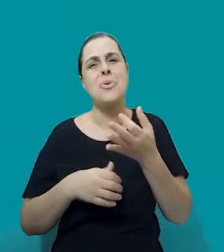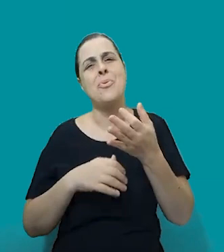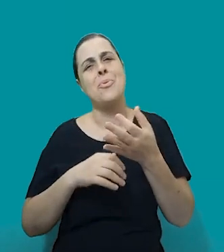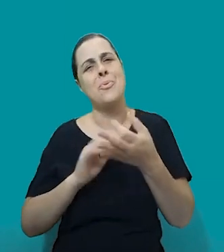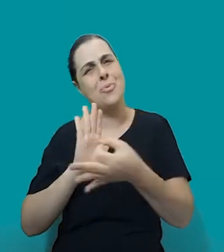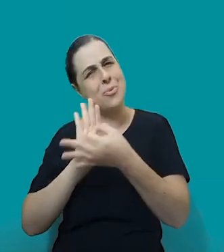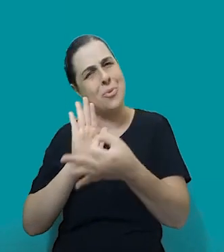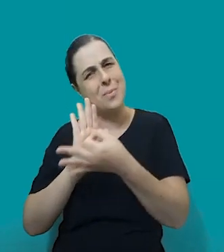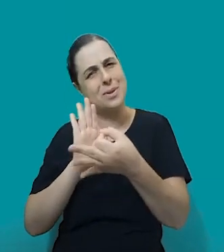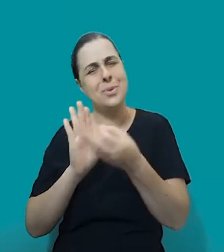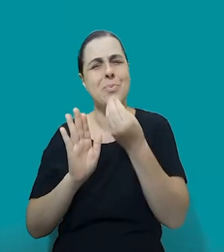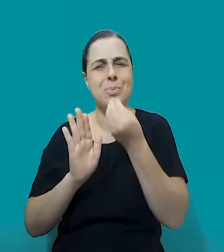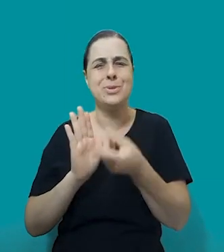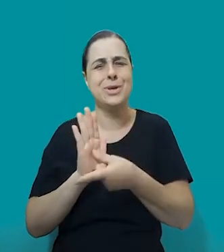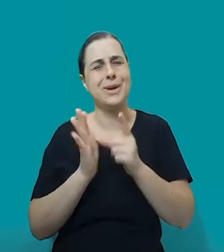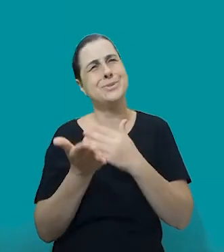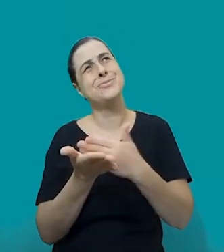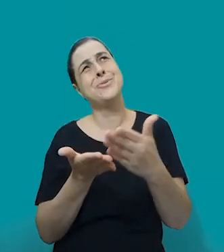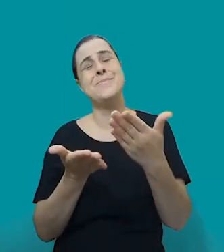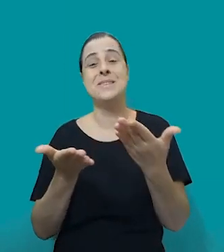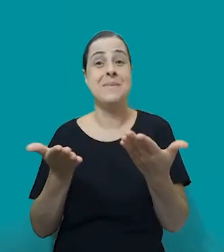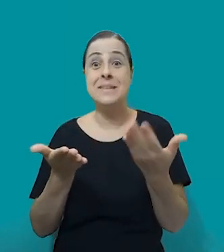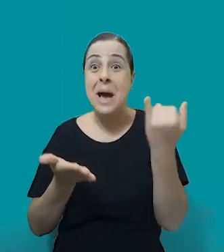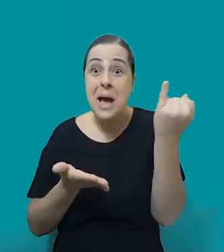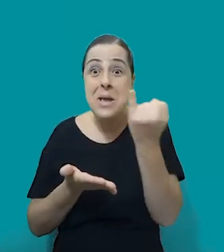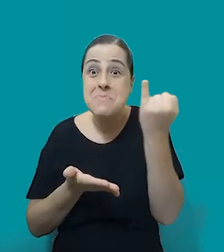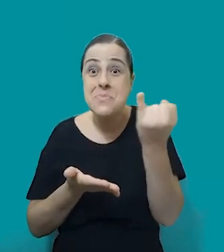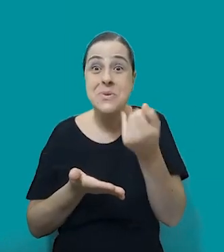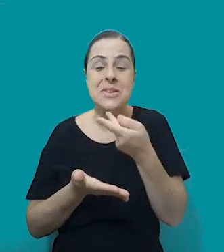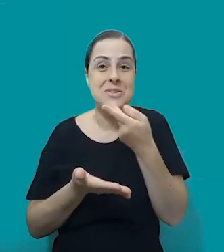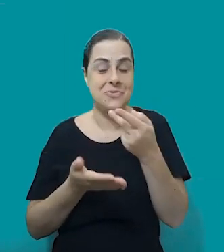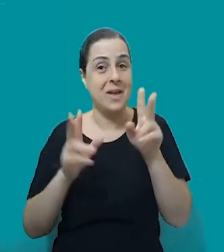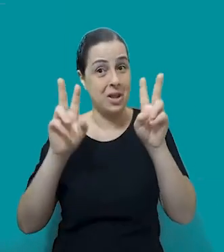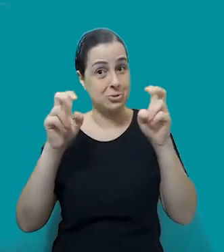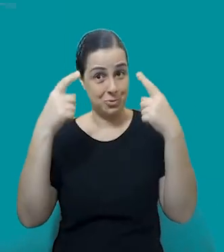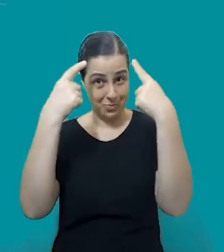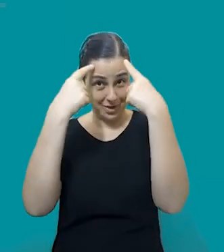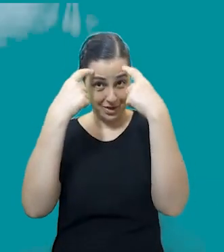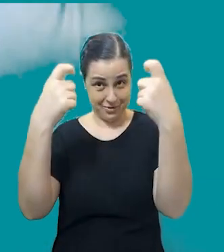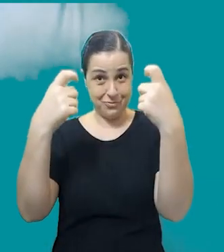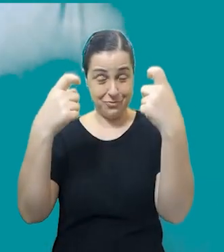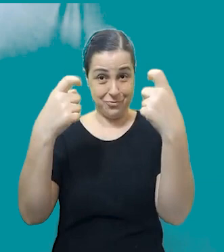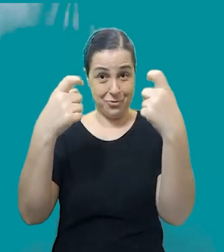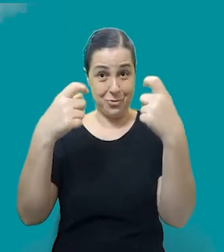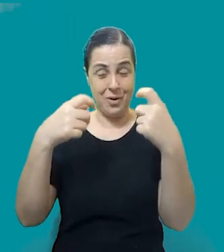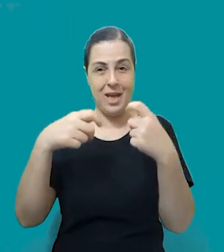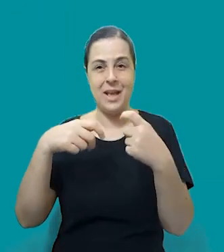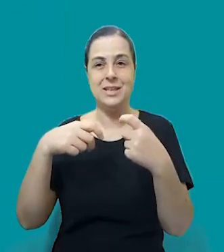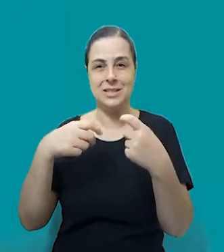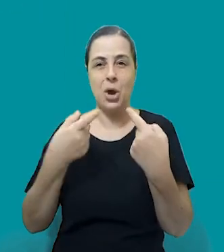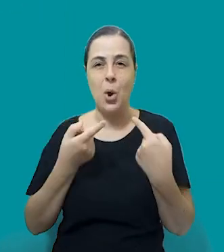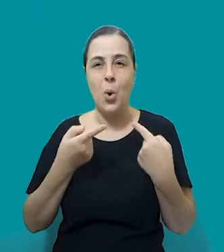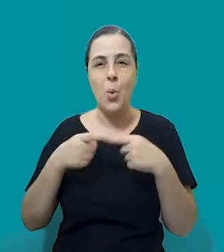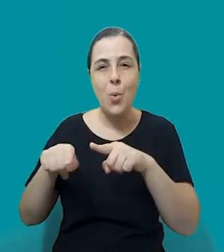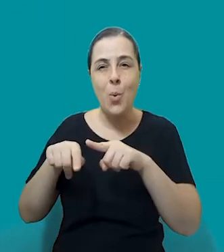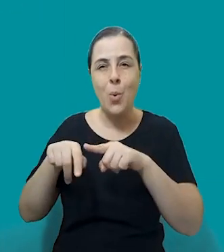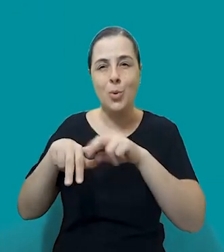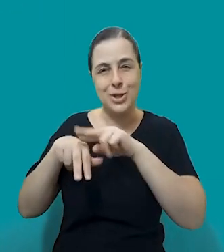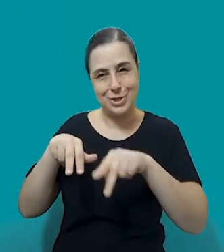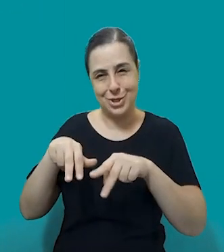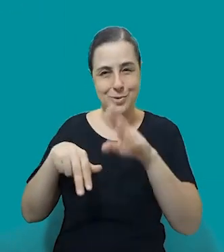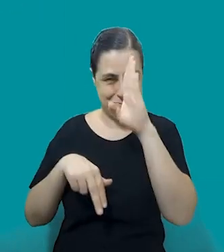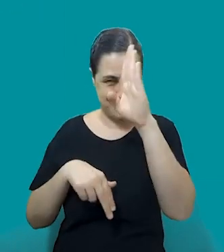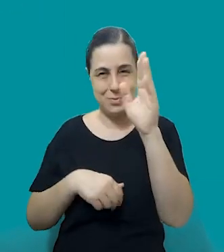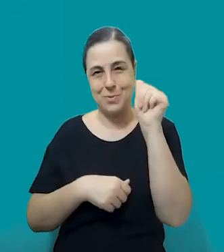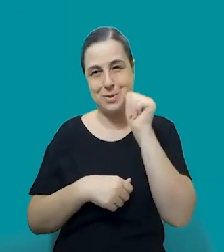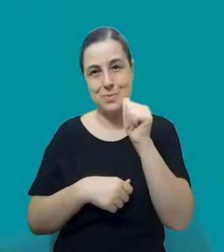a gente devesse ter feito no começo. Mas o quão importante a gente está falando de violência de gênero. E quando a gente fala de gênero, a gente cria na nossa